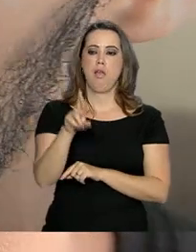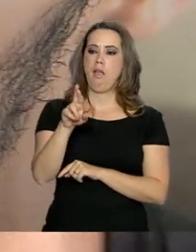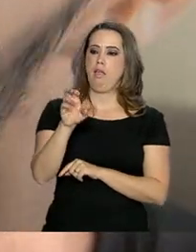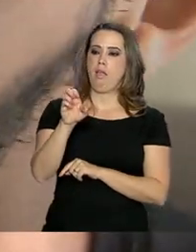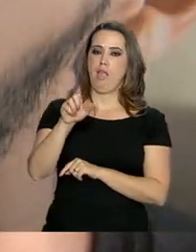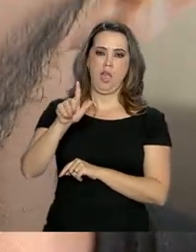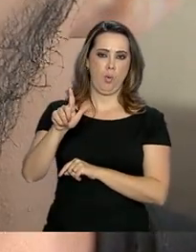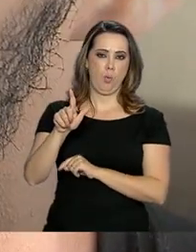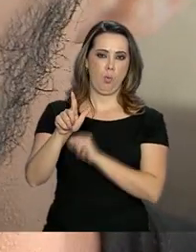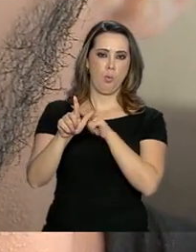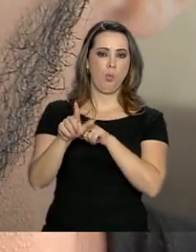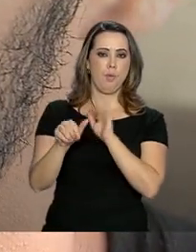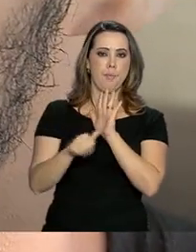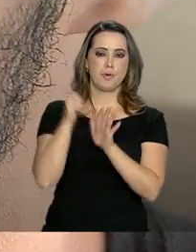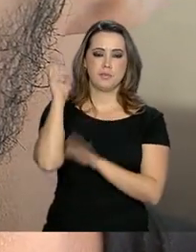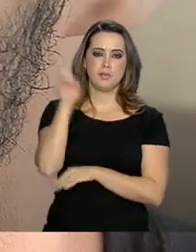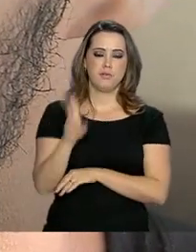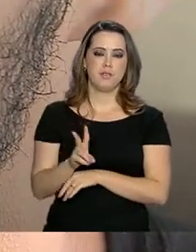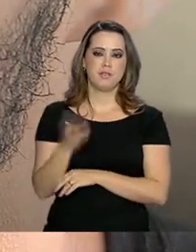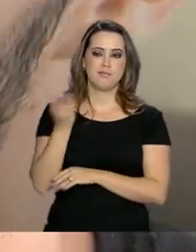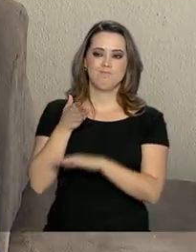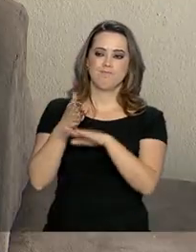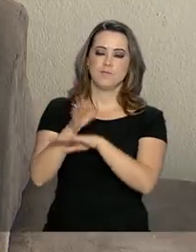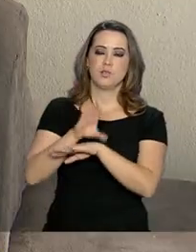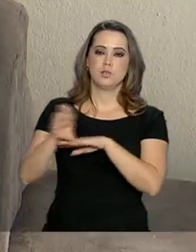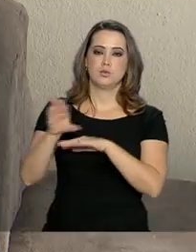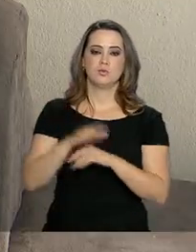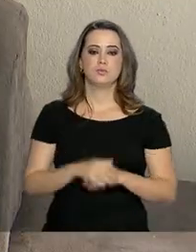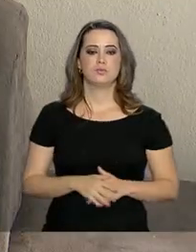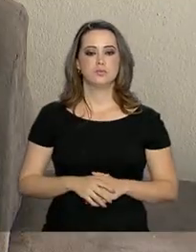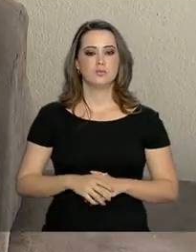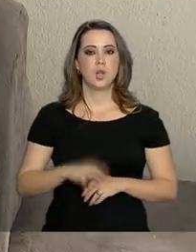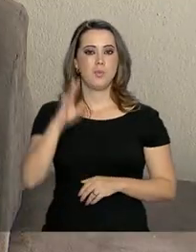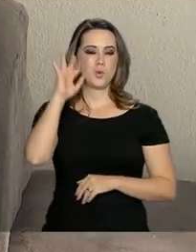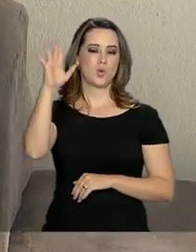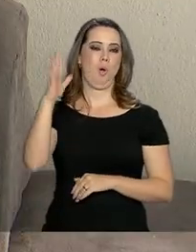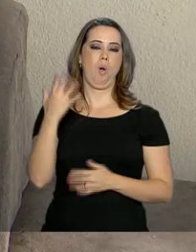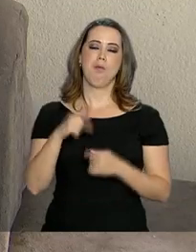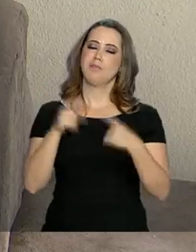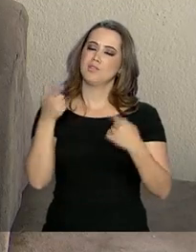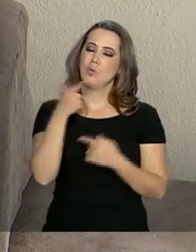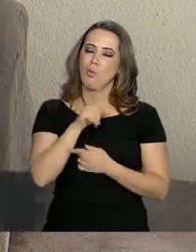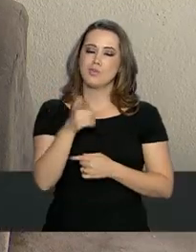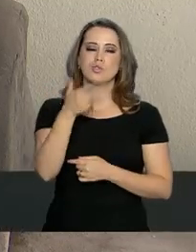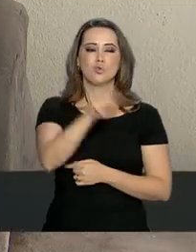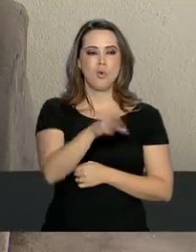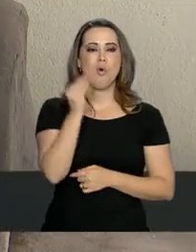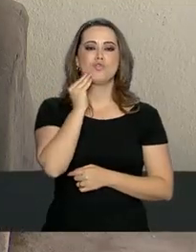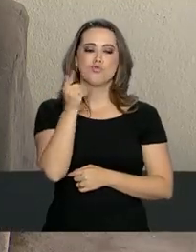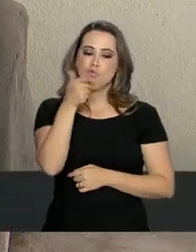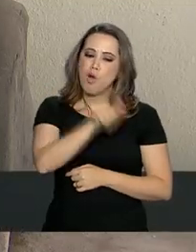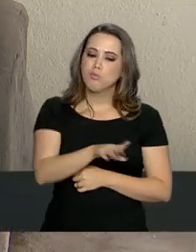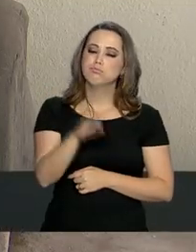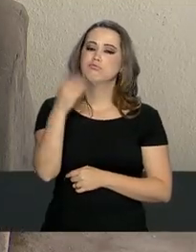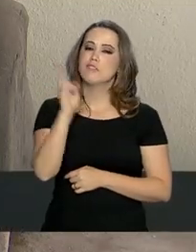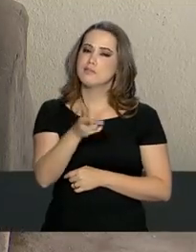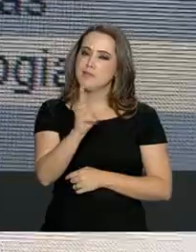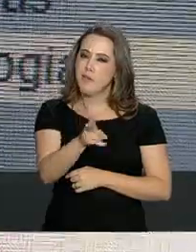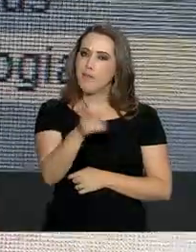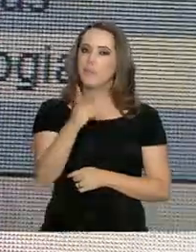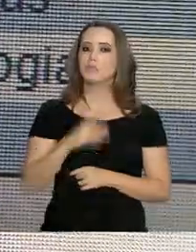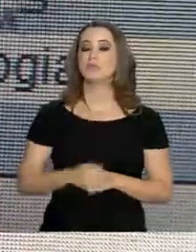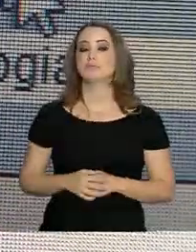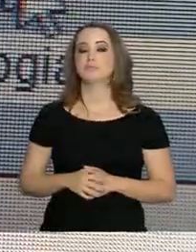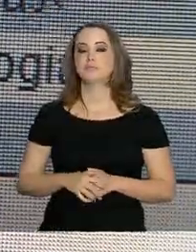vez que tenta entrar numa universidade. Meu sonho. E se não der certo, eu vou tentar de novo e continuar tentando. Nunca vou desistir.